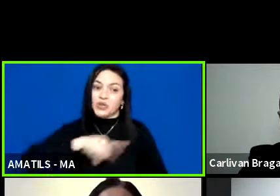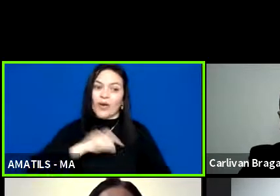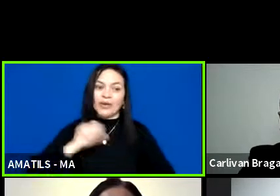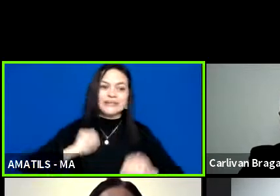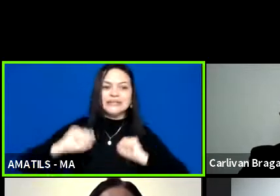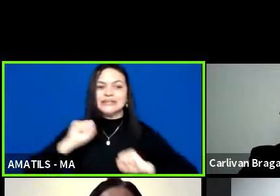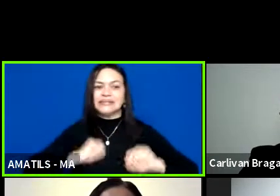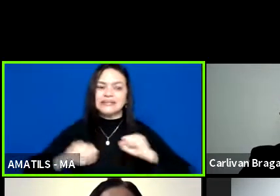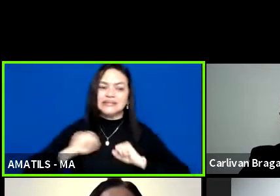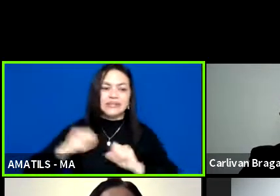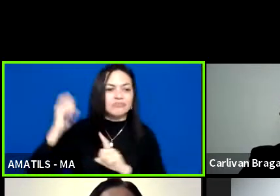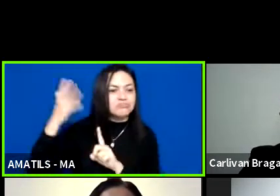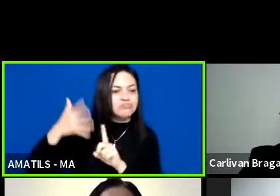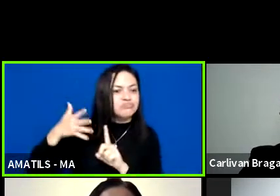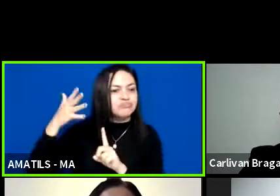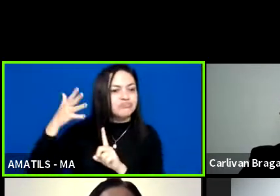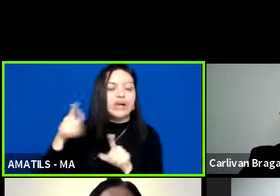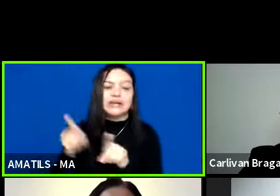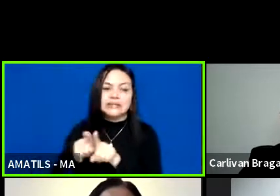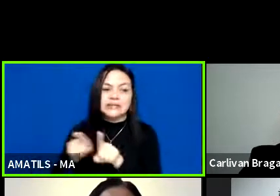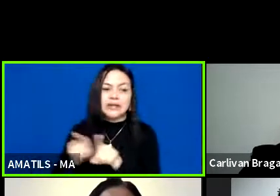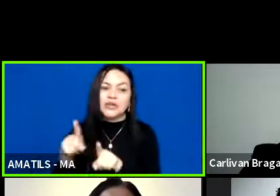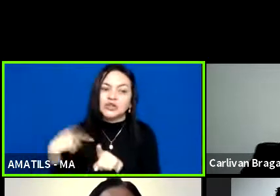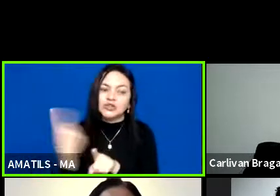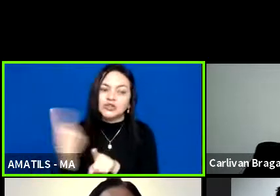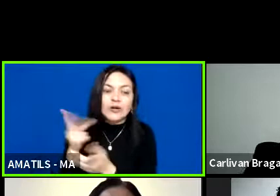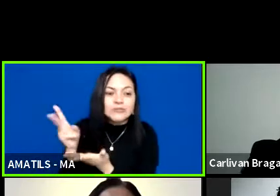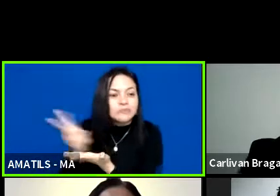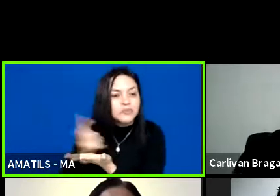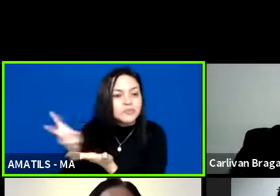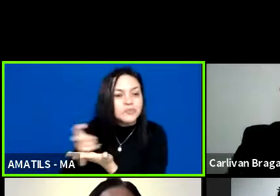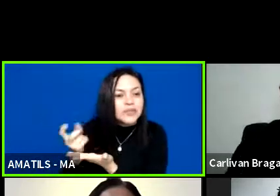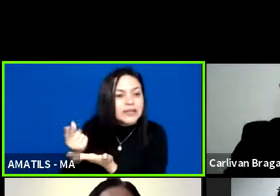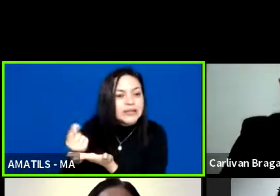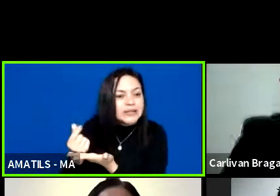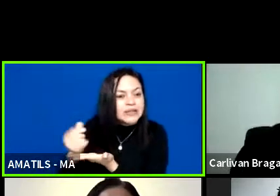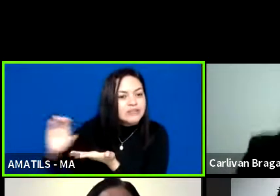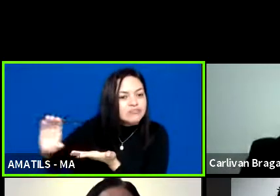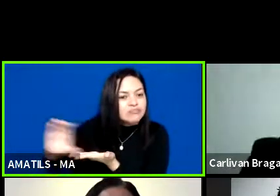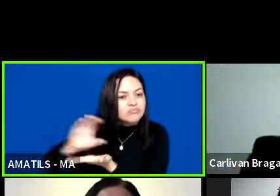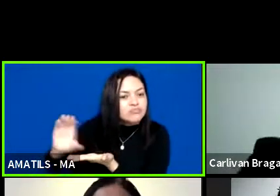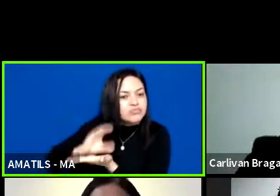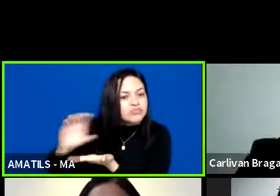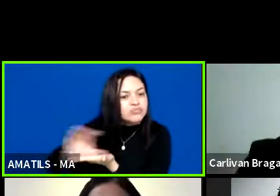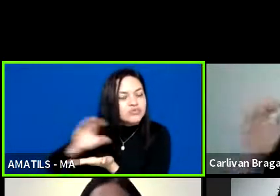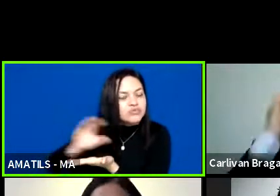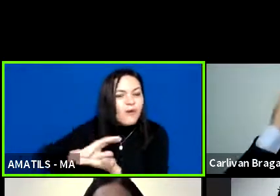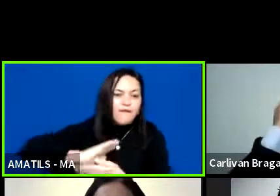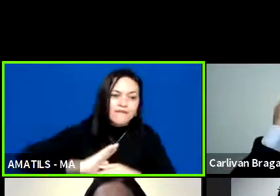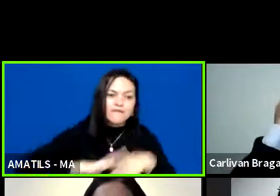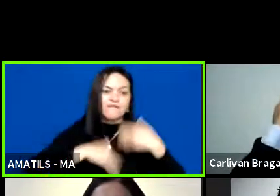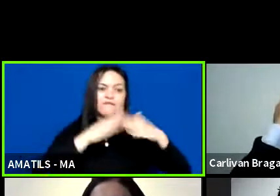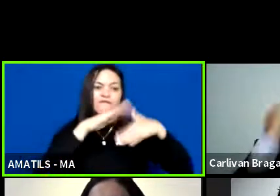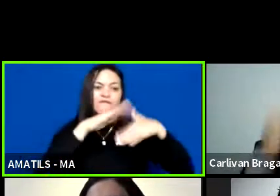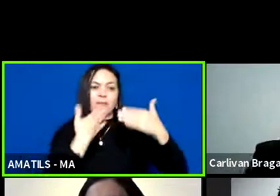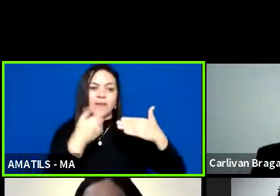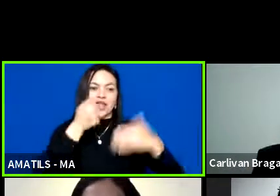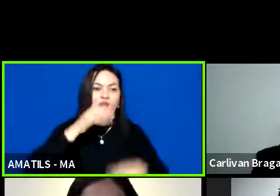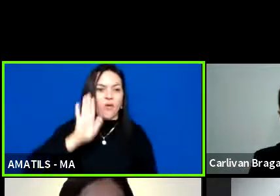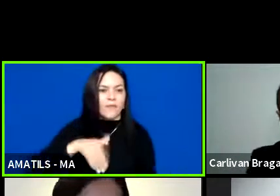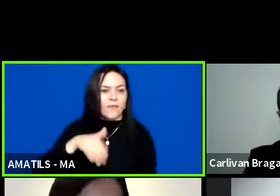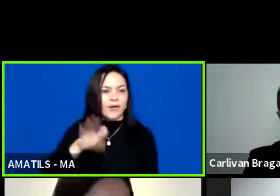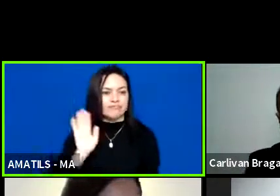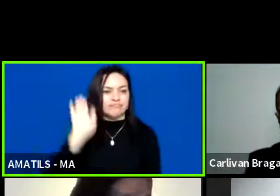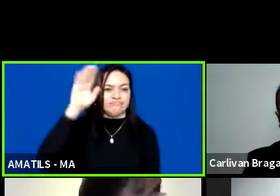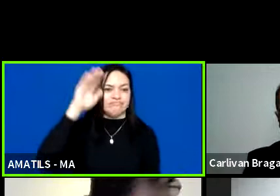consiga captar recursos justamente para a gente poder desenvolver melhor o basquete em cadeira de